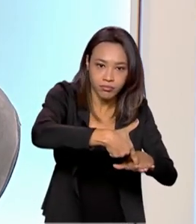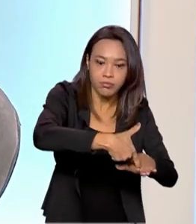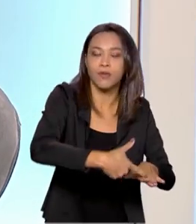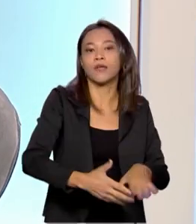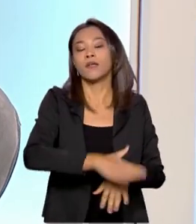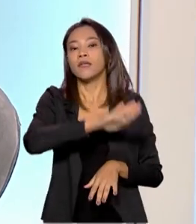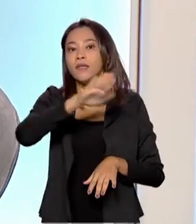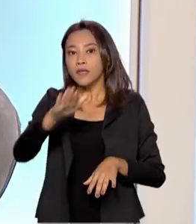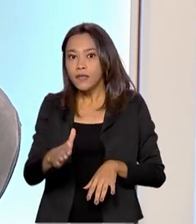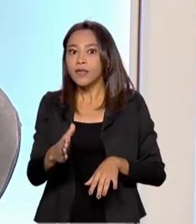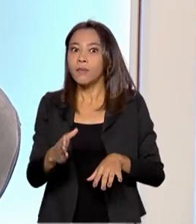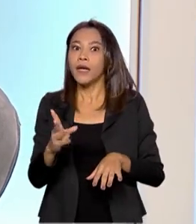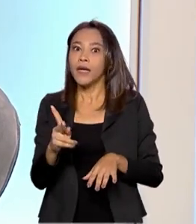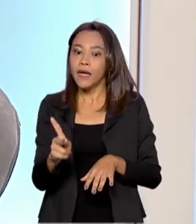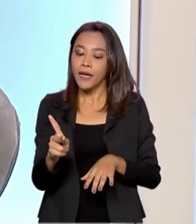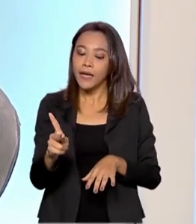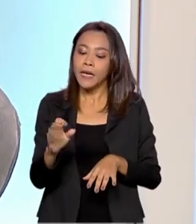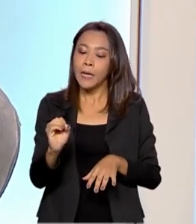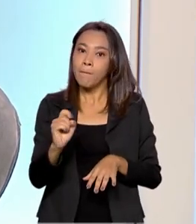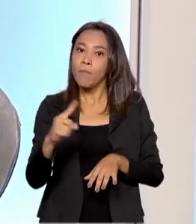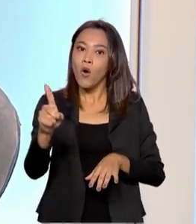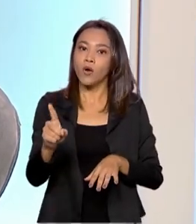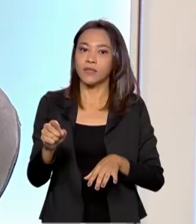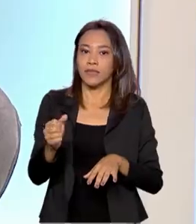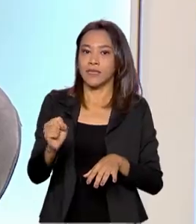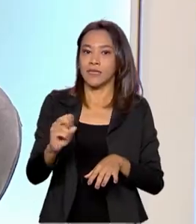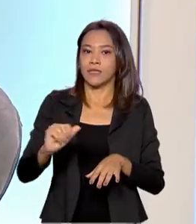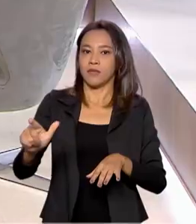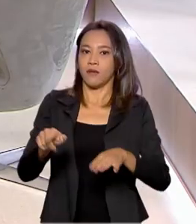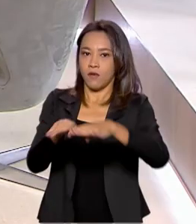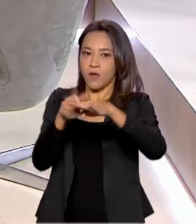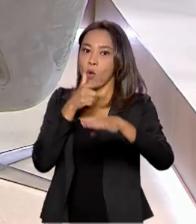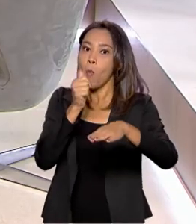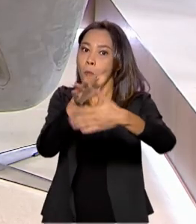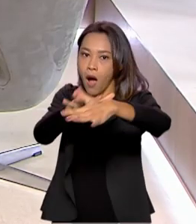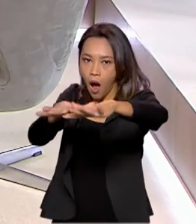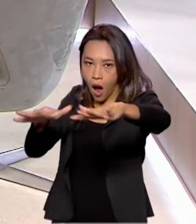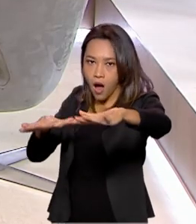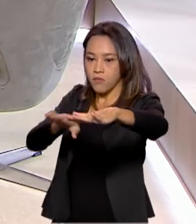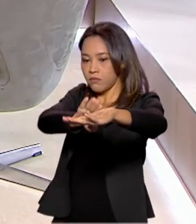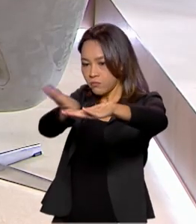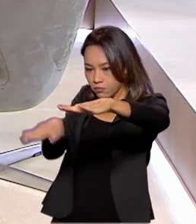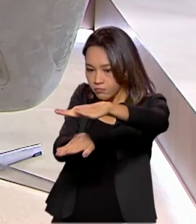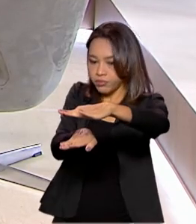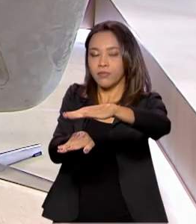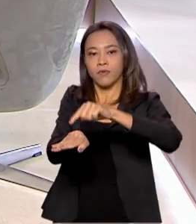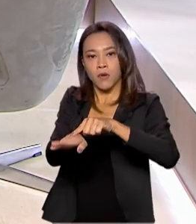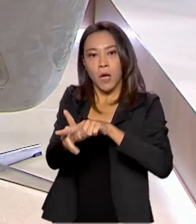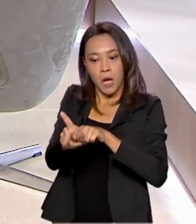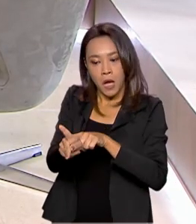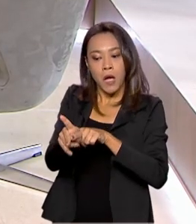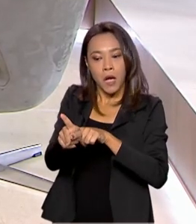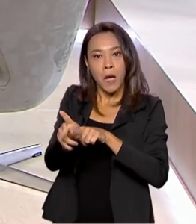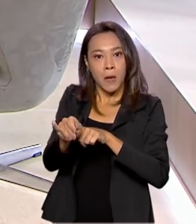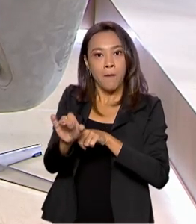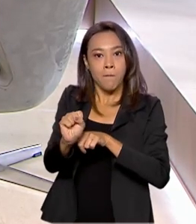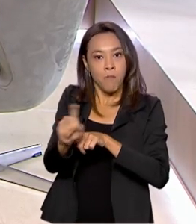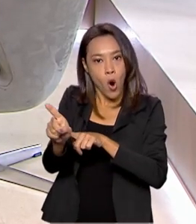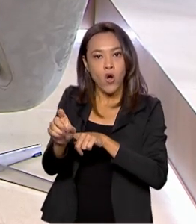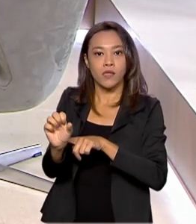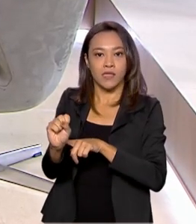mas na área do pós-sal. Estão preocupados com isso, até porque essas atividades em terra e também no pós-sal elas têm